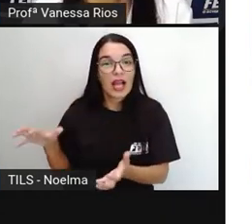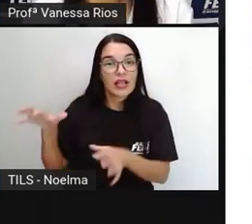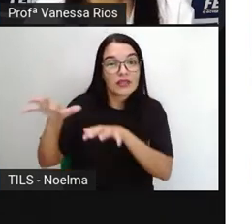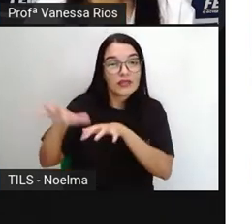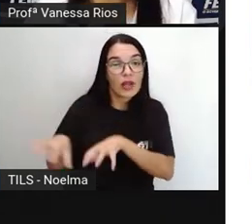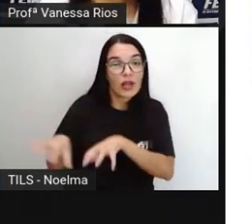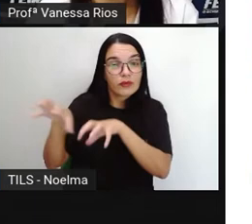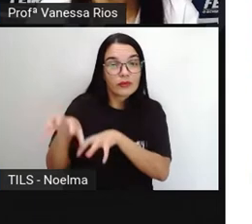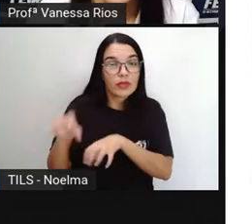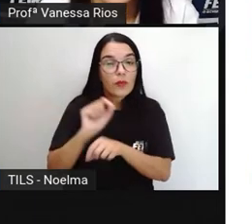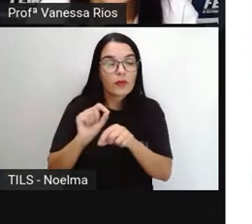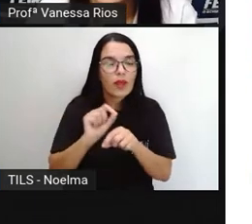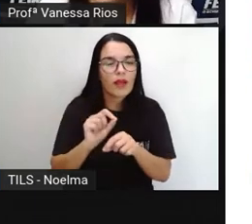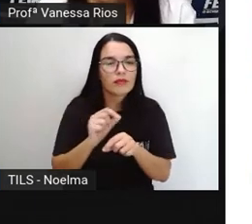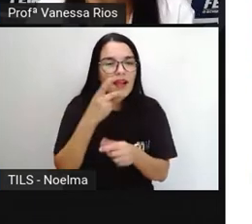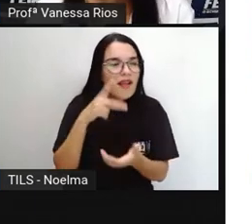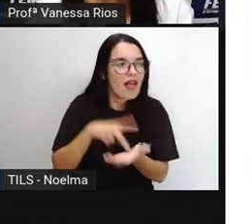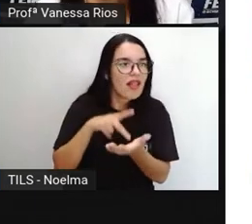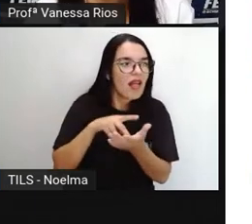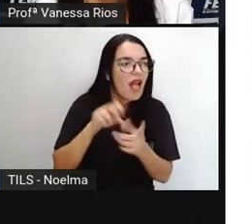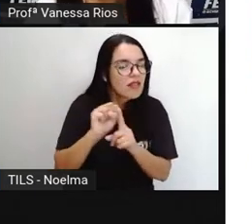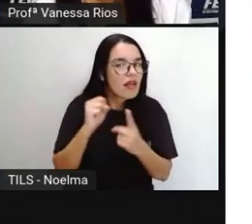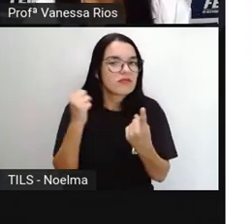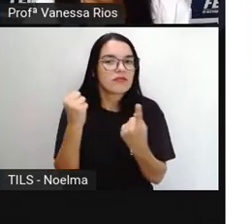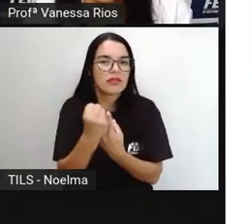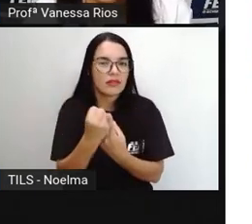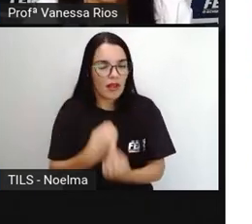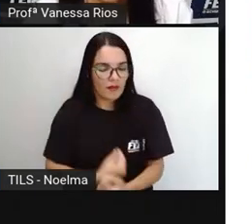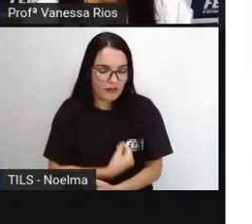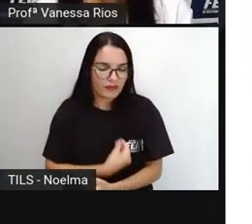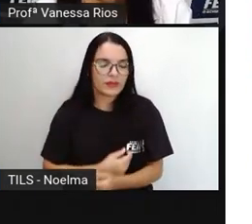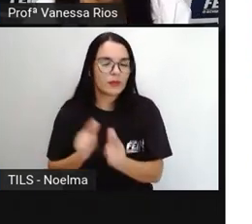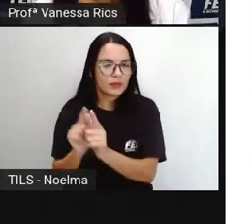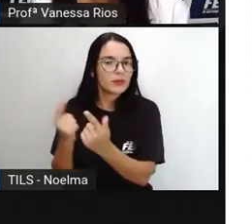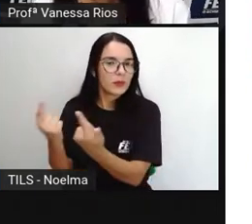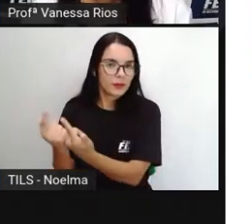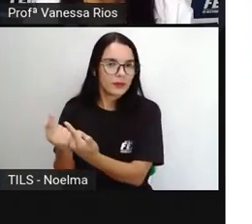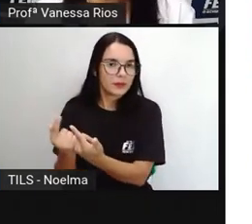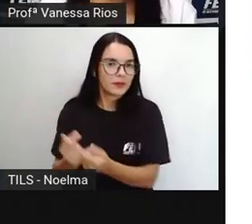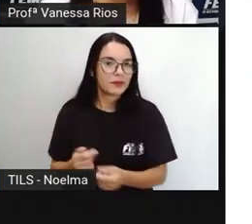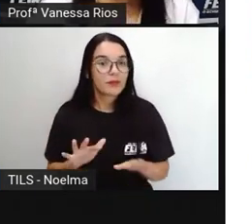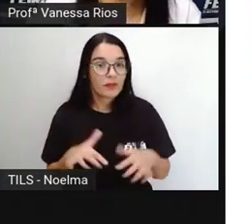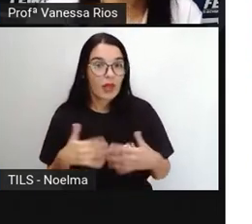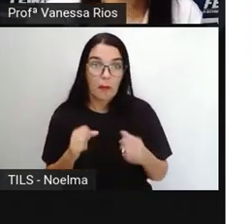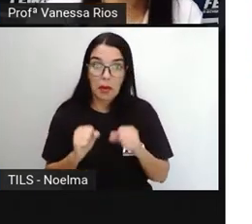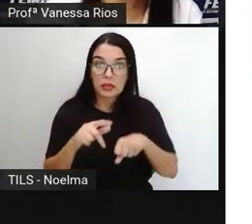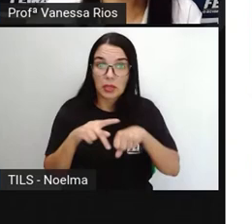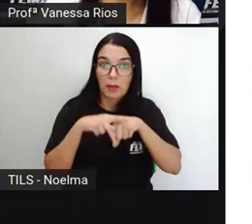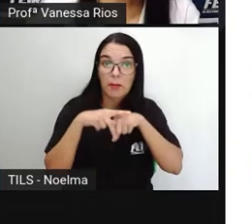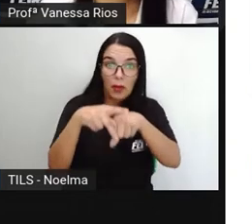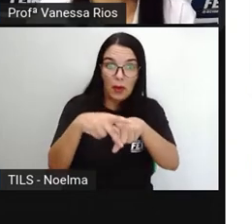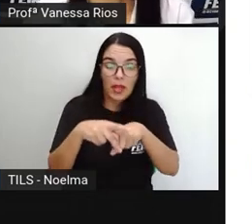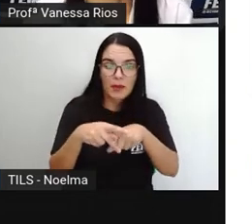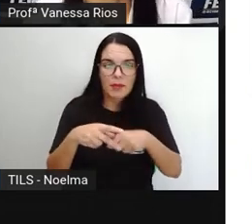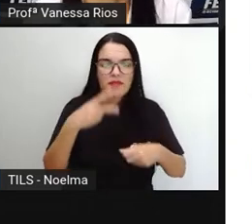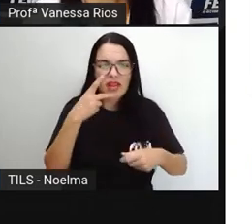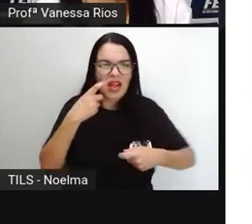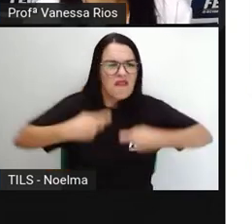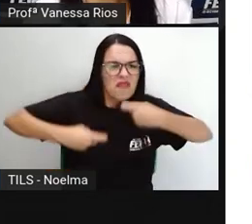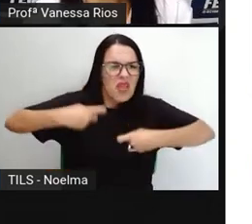realidades sociais vividas aí pelos grupos da sociedade. Então, pode ter poema falando sobre violência,